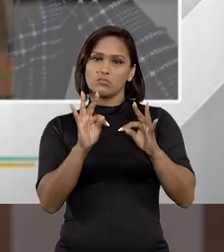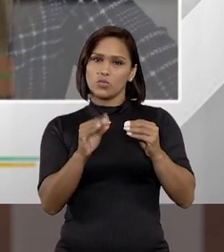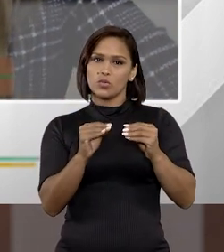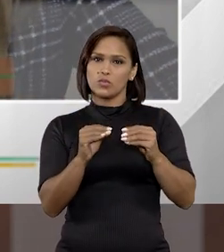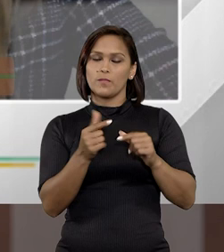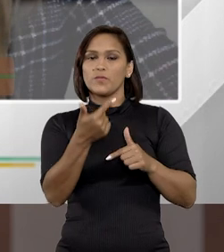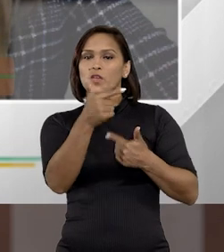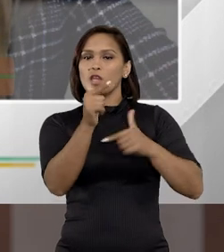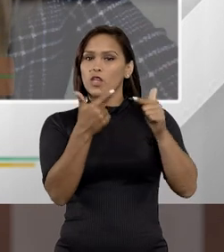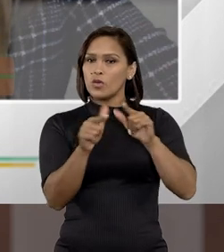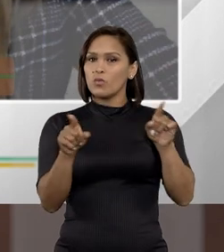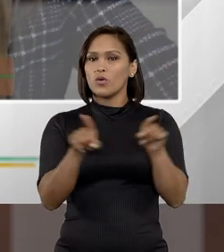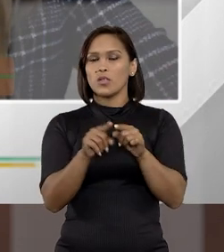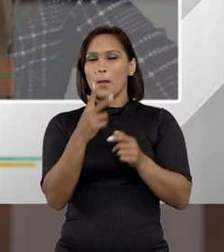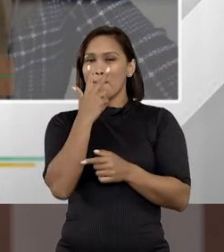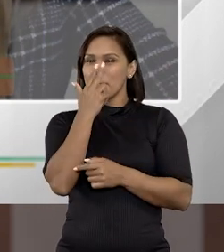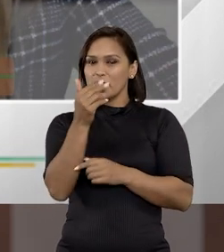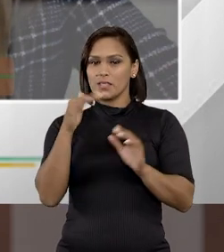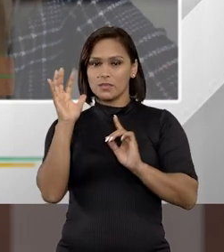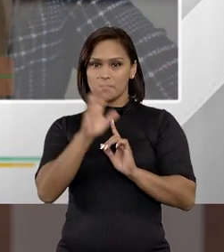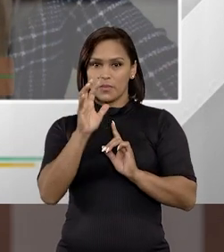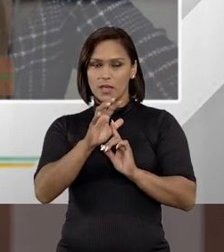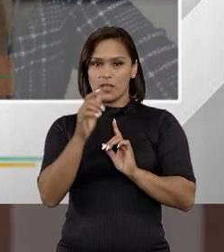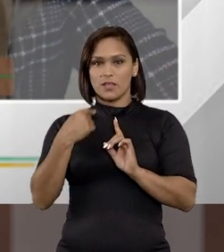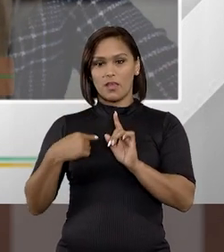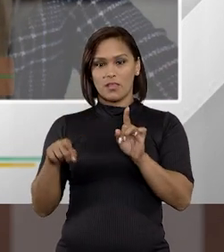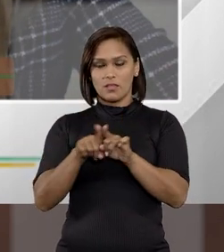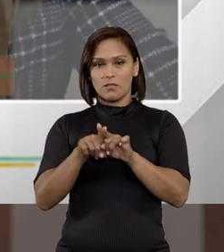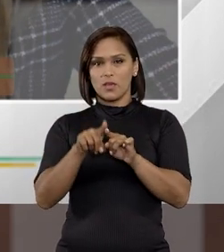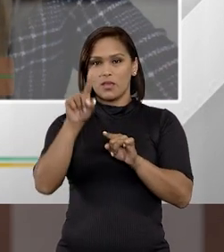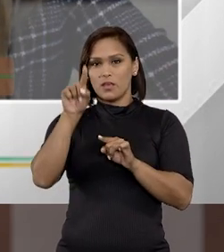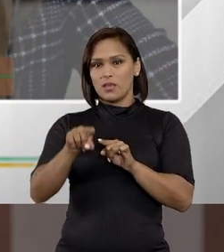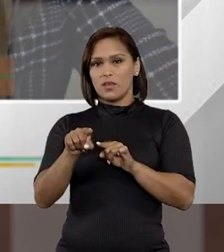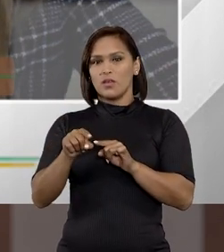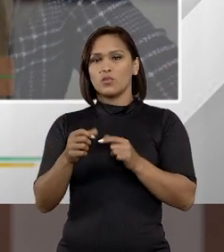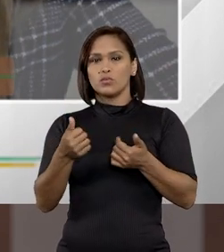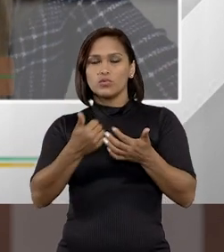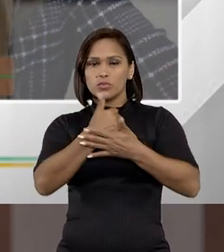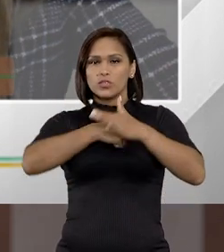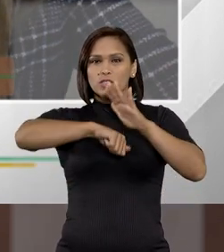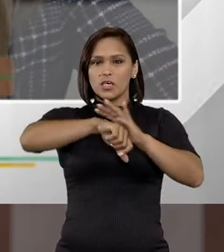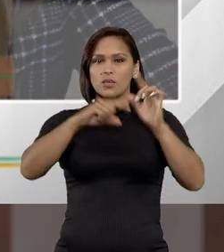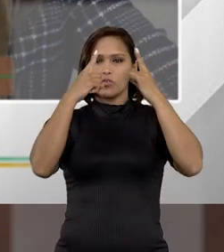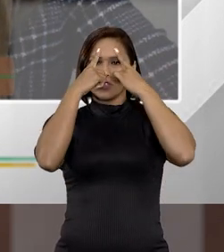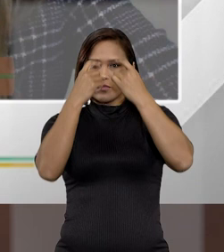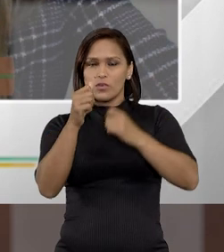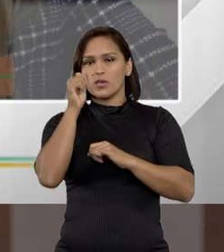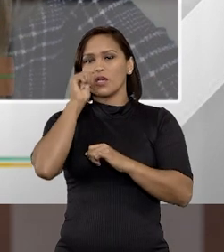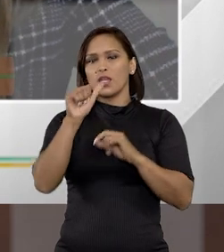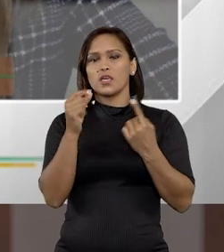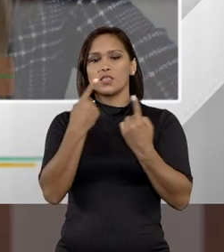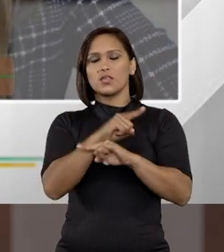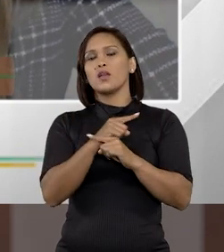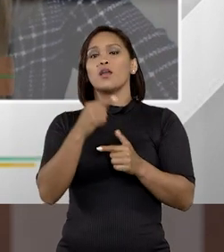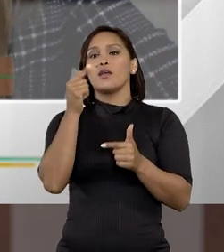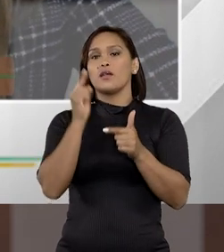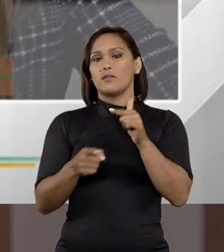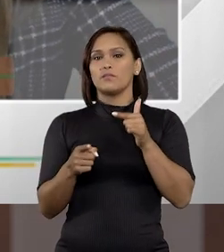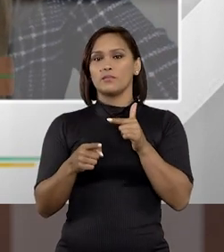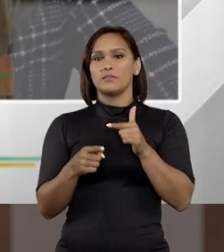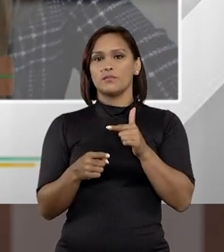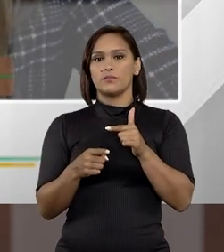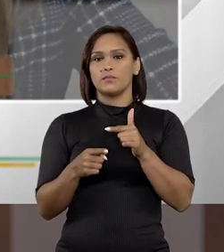aqui. E um outro ponto que me parece impactar diretamente aí os crimes de violência doméstica é a